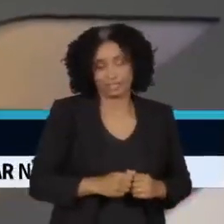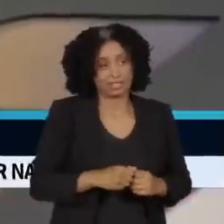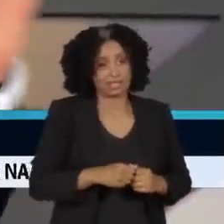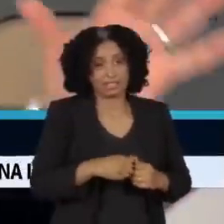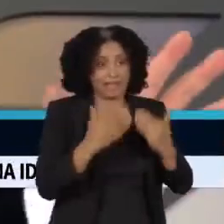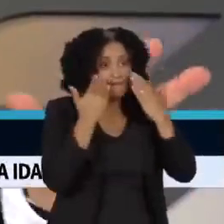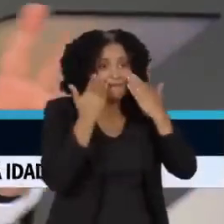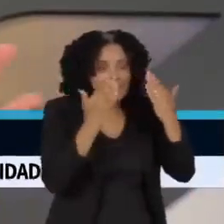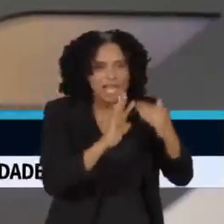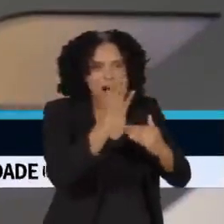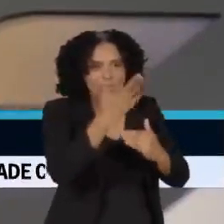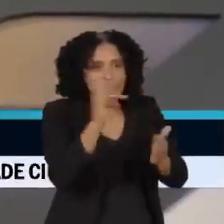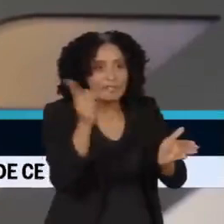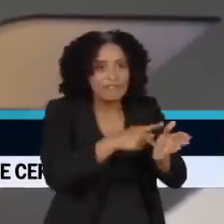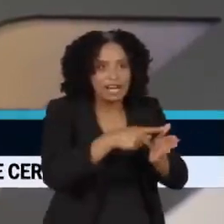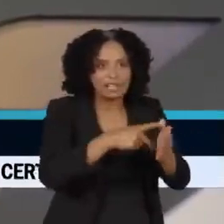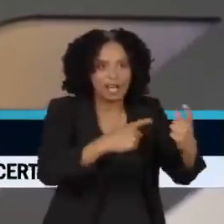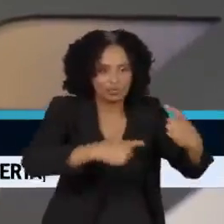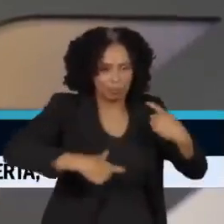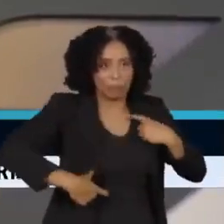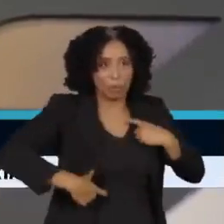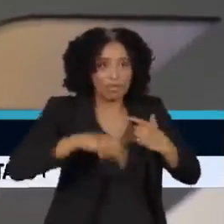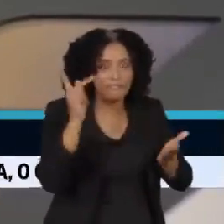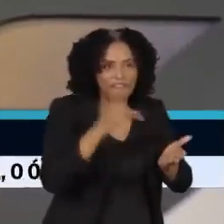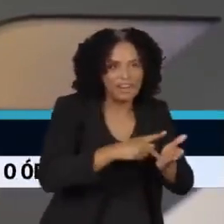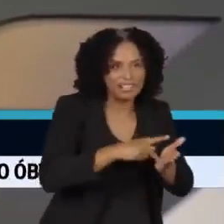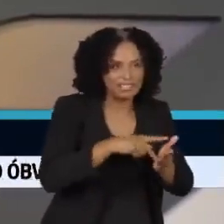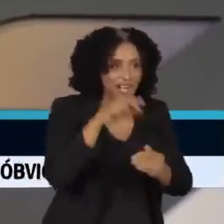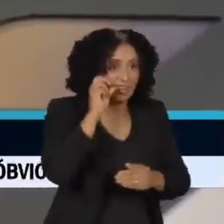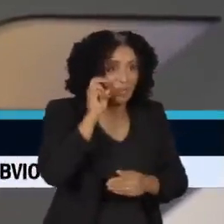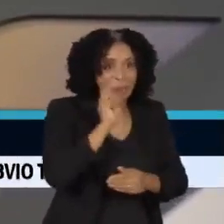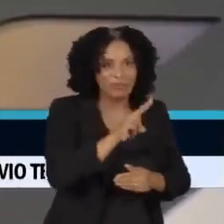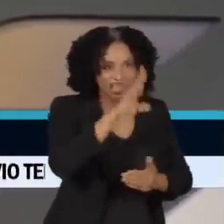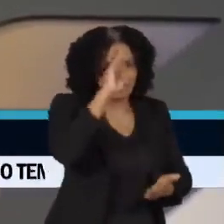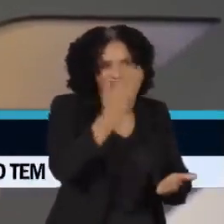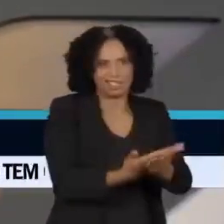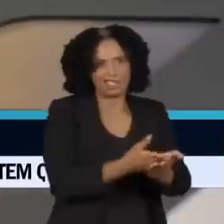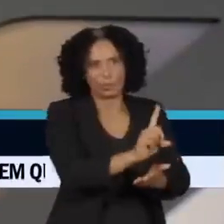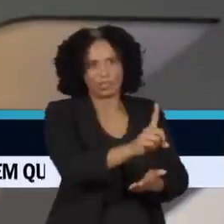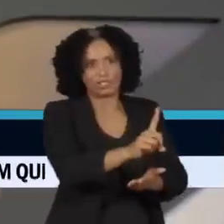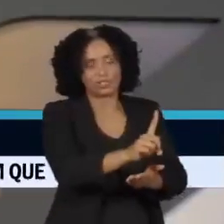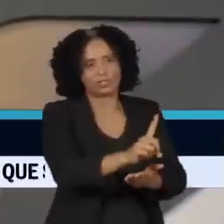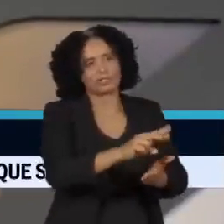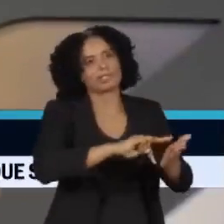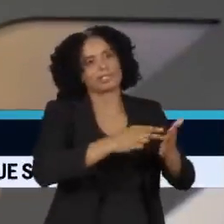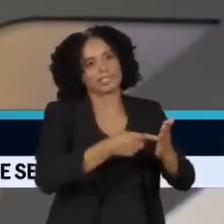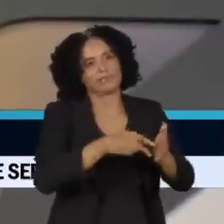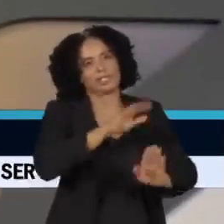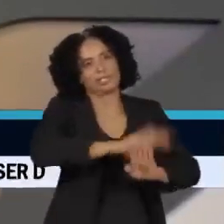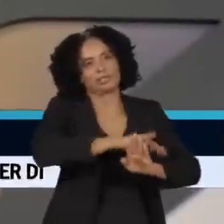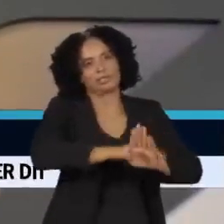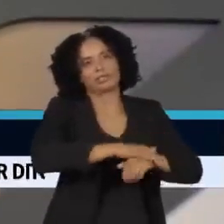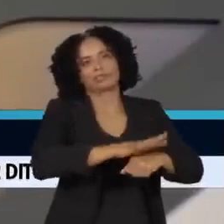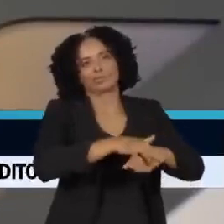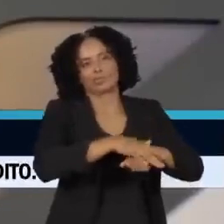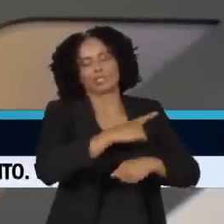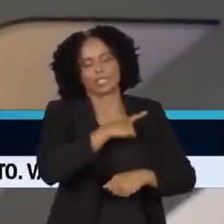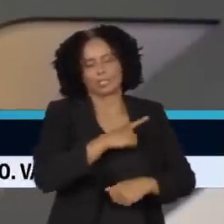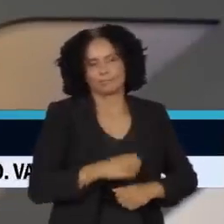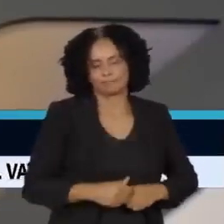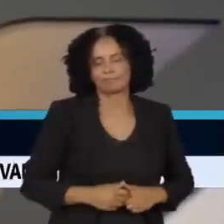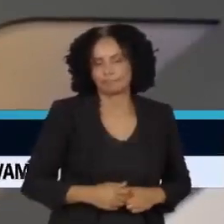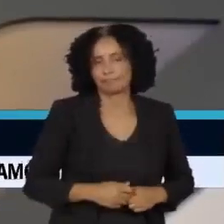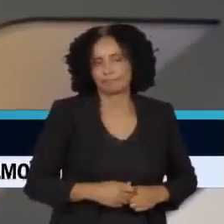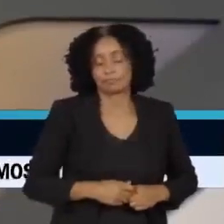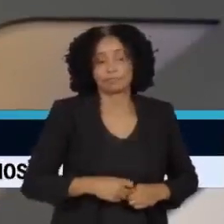é irreal e construir uma realidade paralela, eu acho que é patológico. Eu tenho para mim, a princípio, eu sou contra,